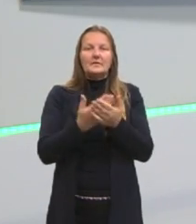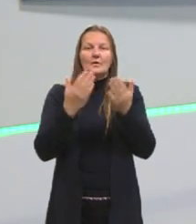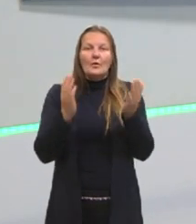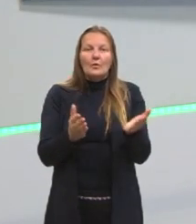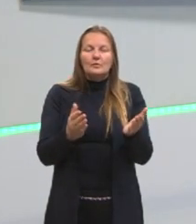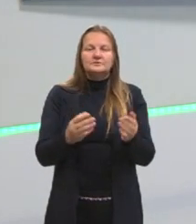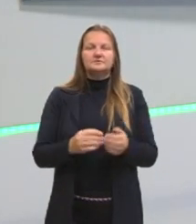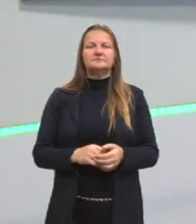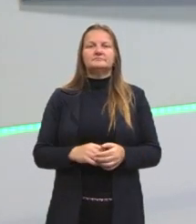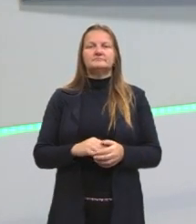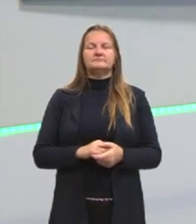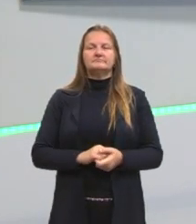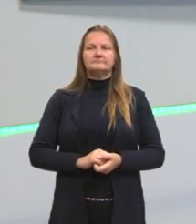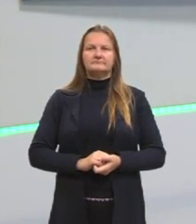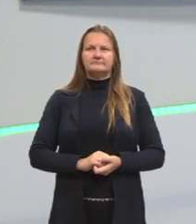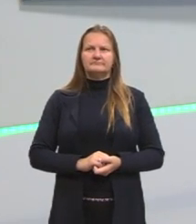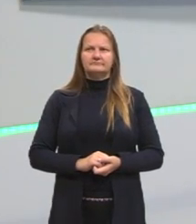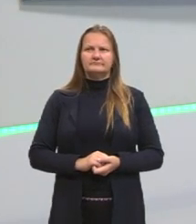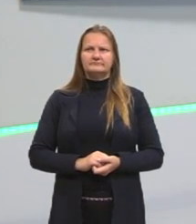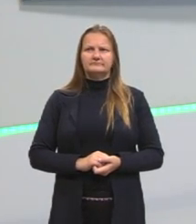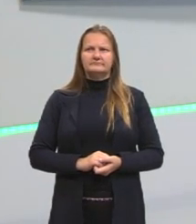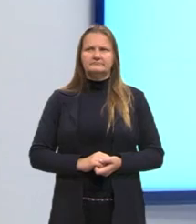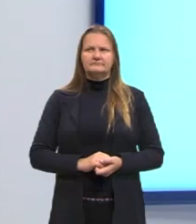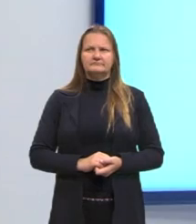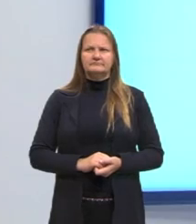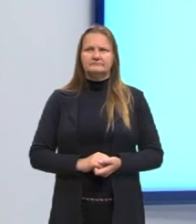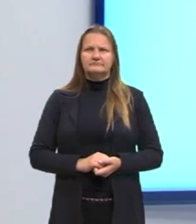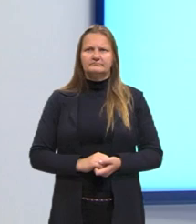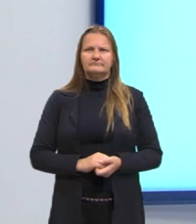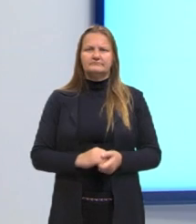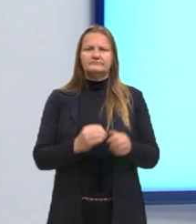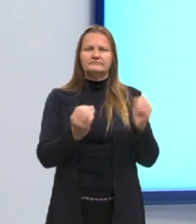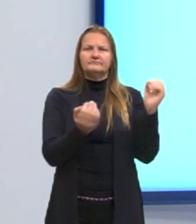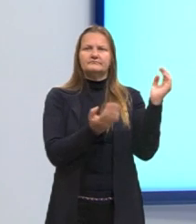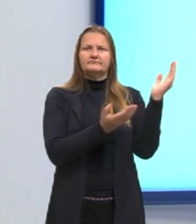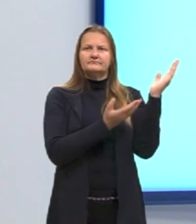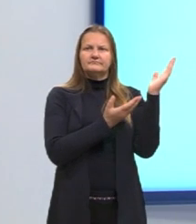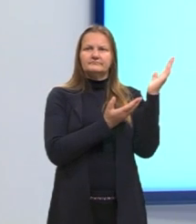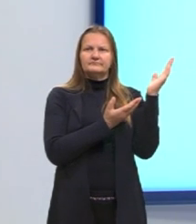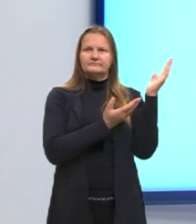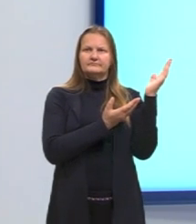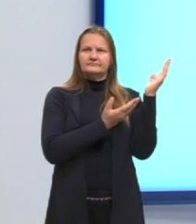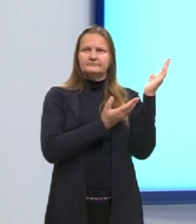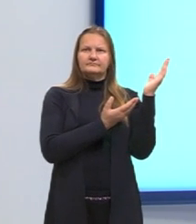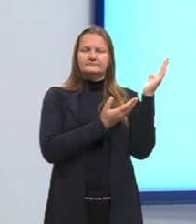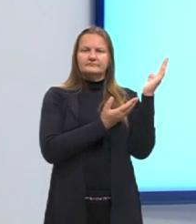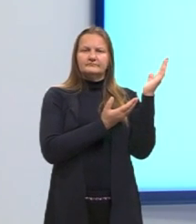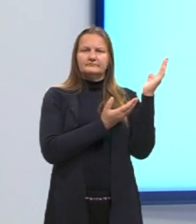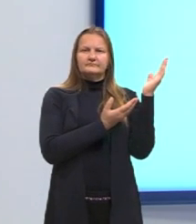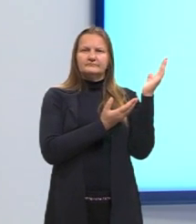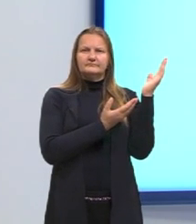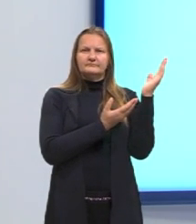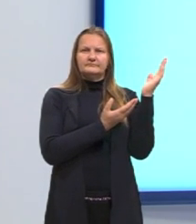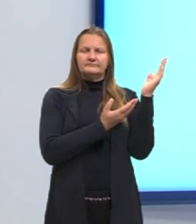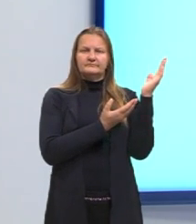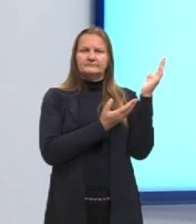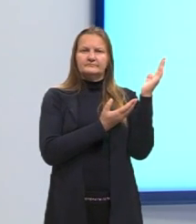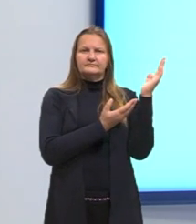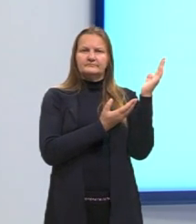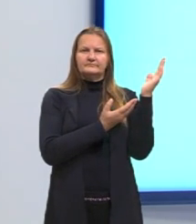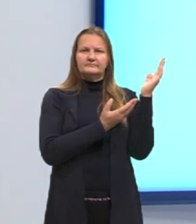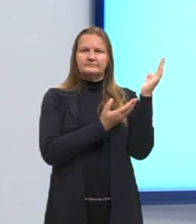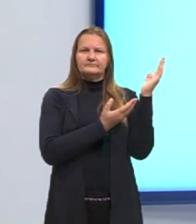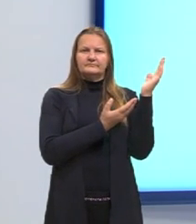afinadíssimo para não perder nada. Então, vamos aos pontos. Aos pontos de fato, né? Os sinais de pontuação,